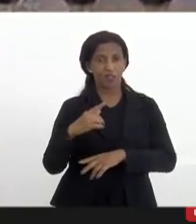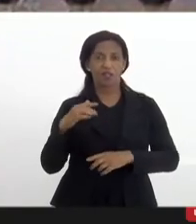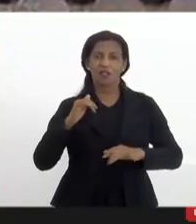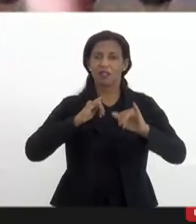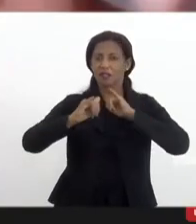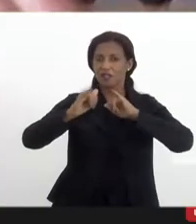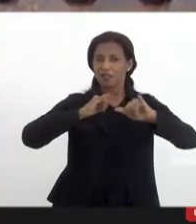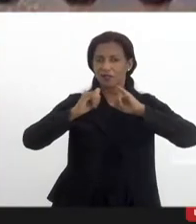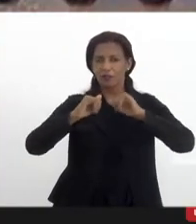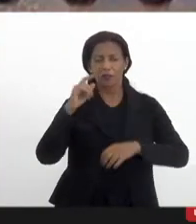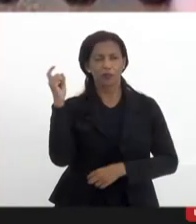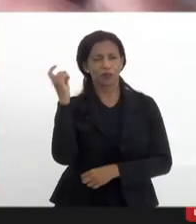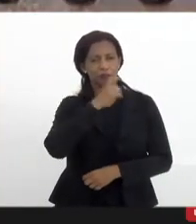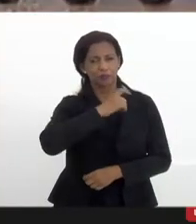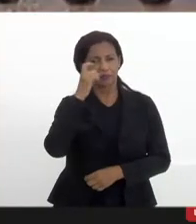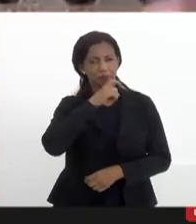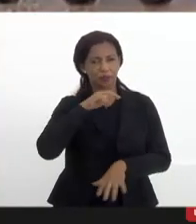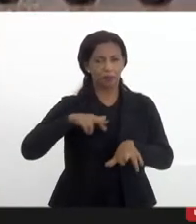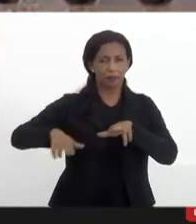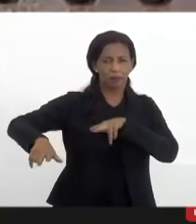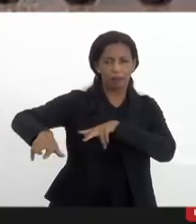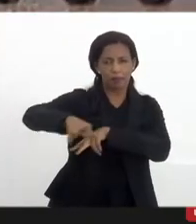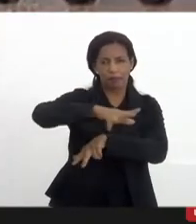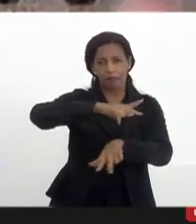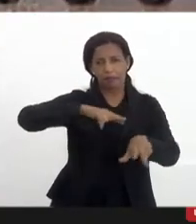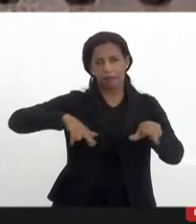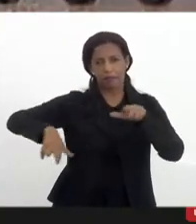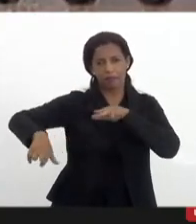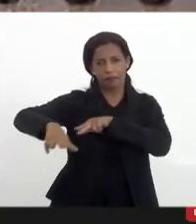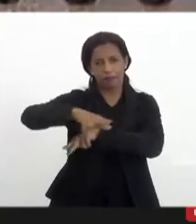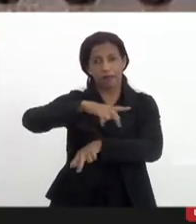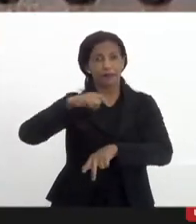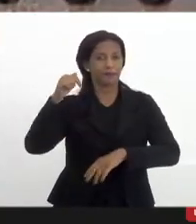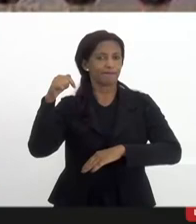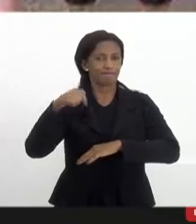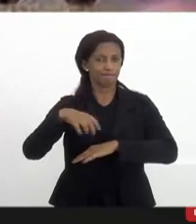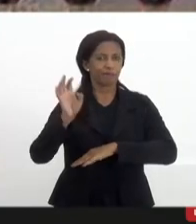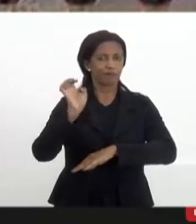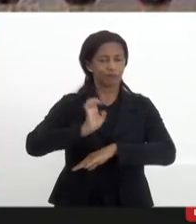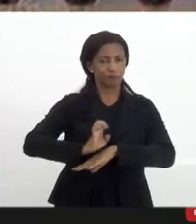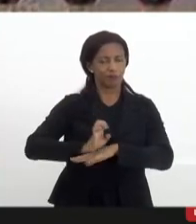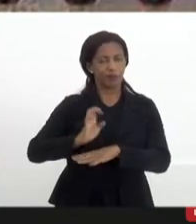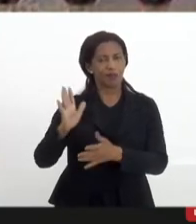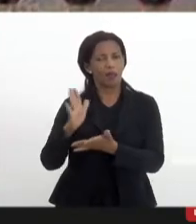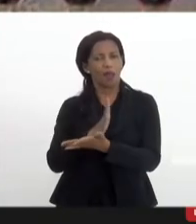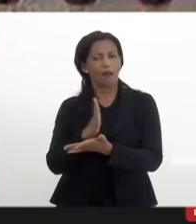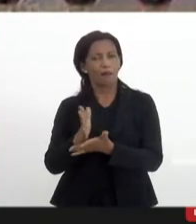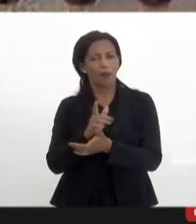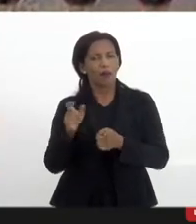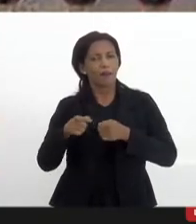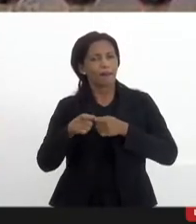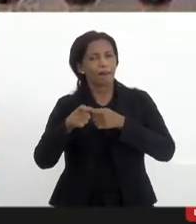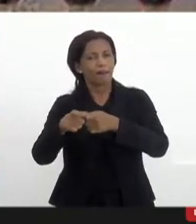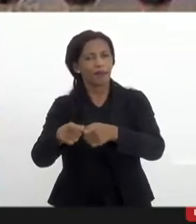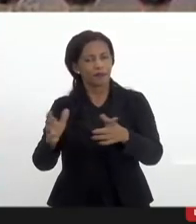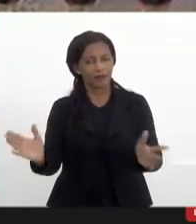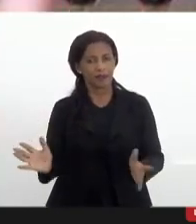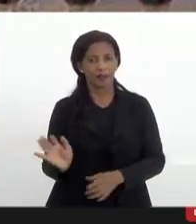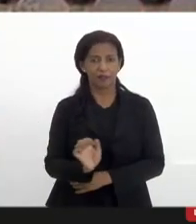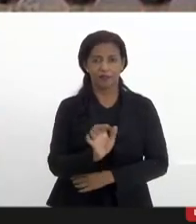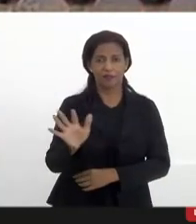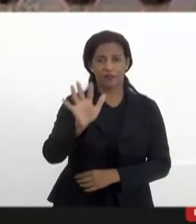notícias mentirosas que circulam dentro dos nossos territórios a maioria que periferia e favelas